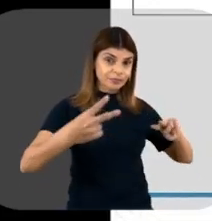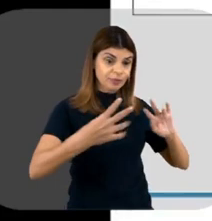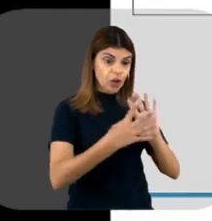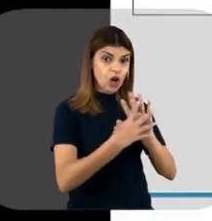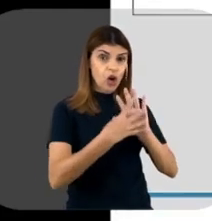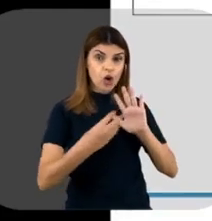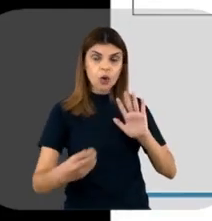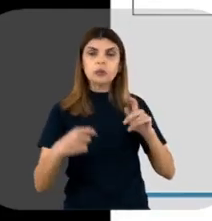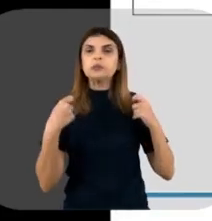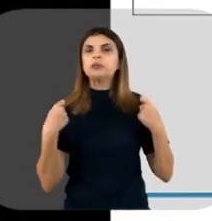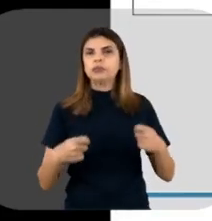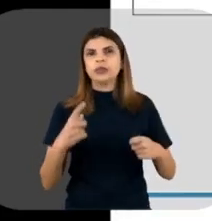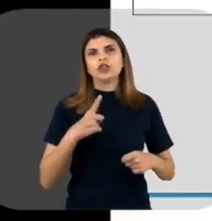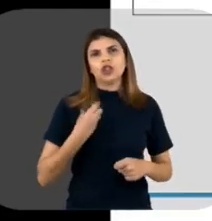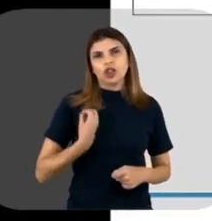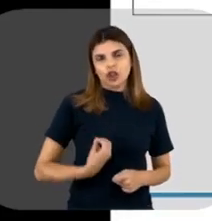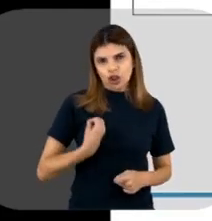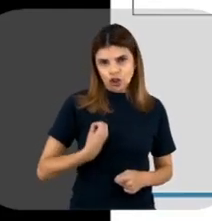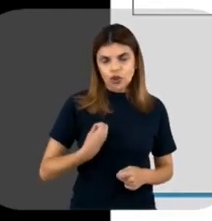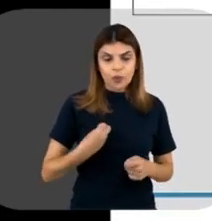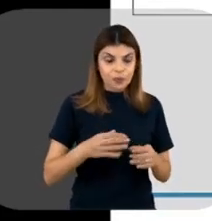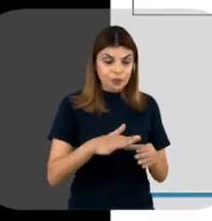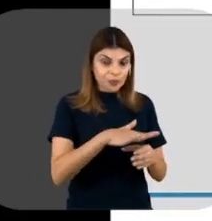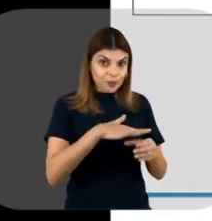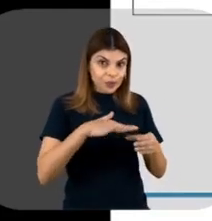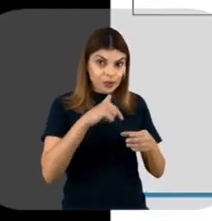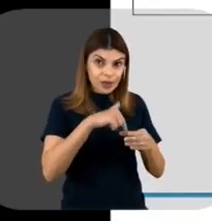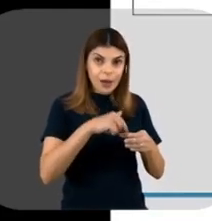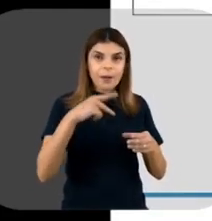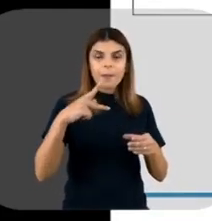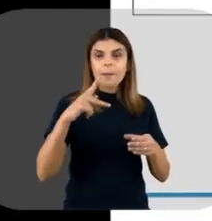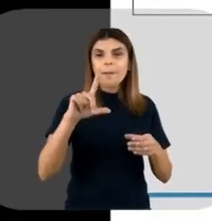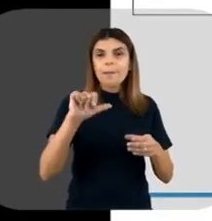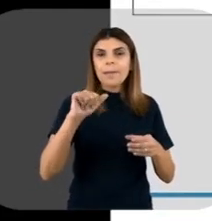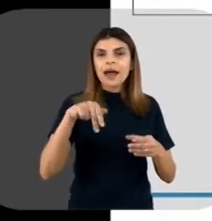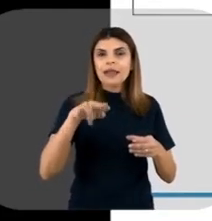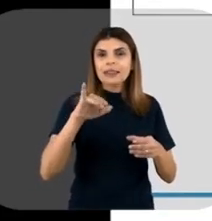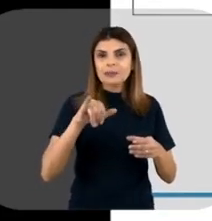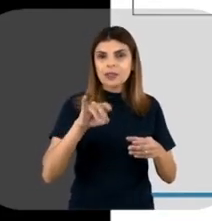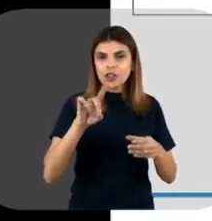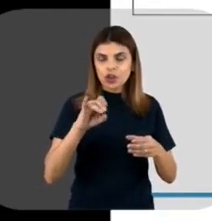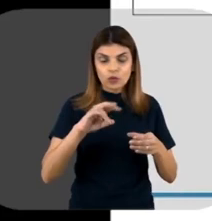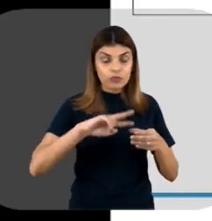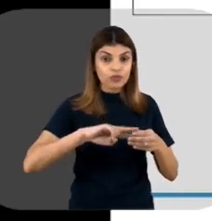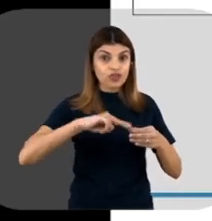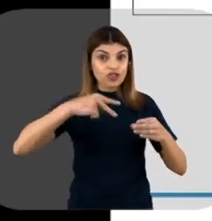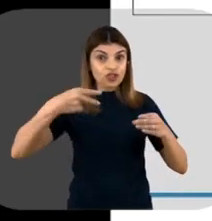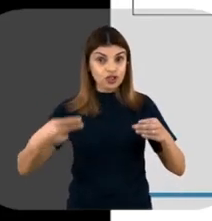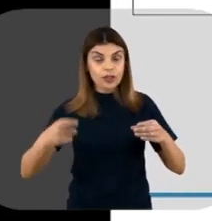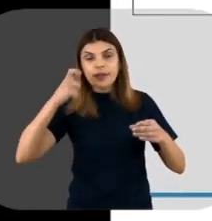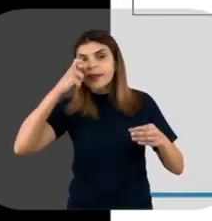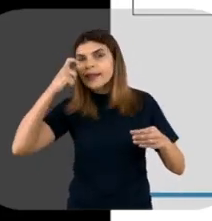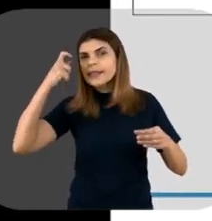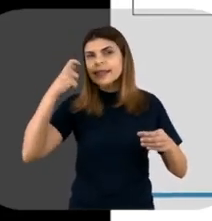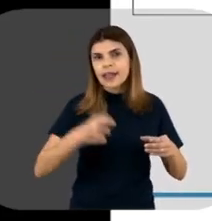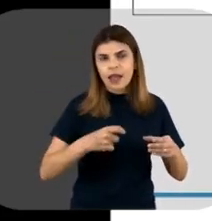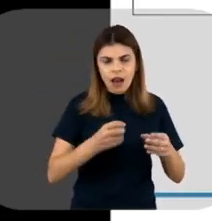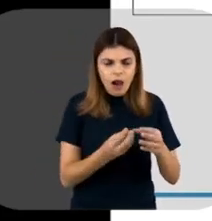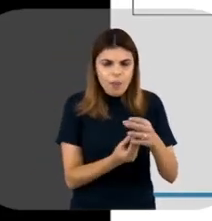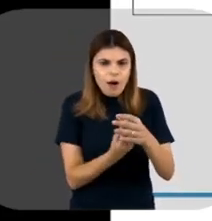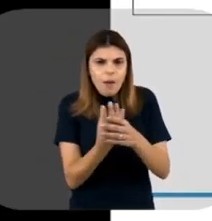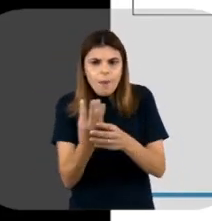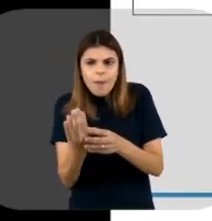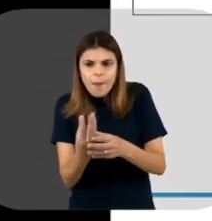precisa, né? Um vetor, né? Um plasmídeo, né? E o gene, o gene de interesse, a ação das